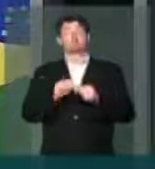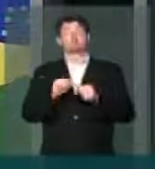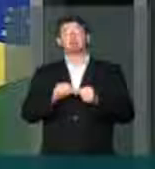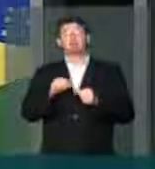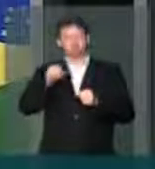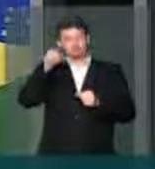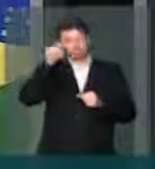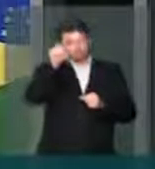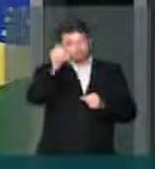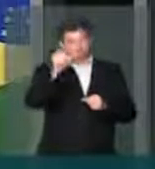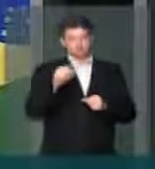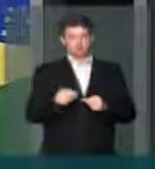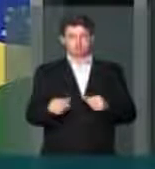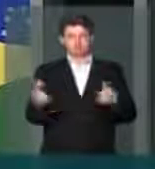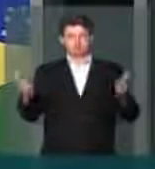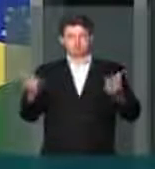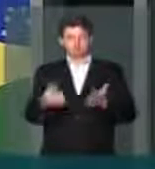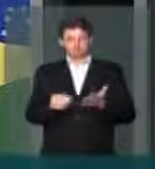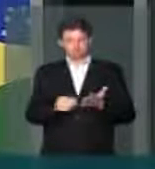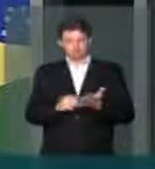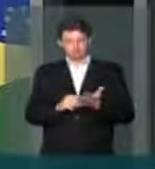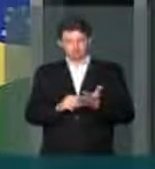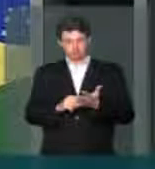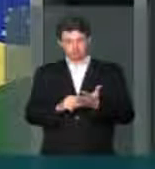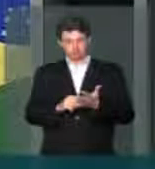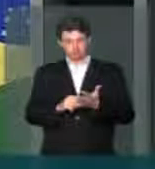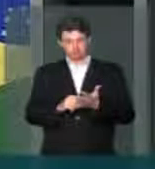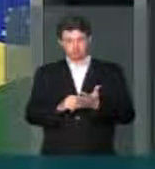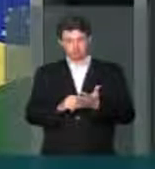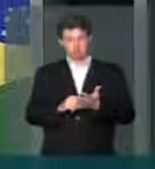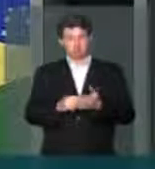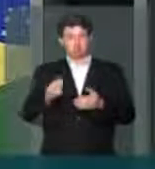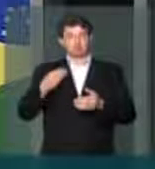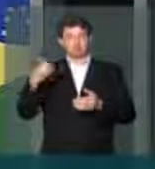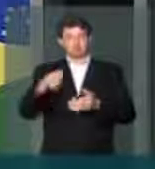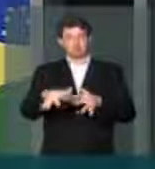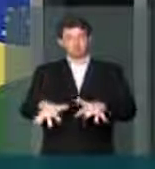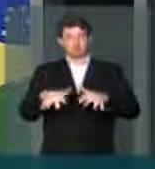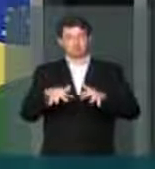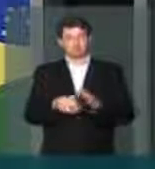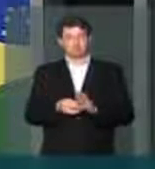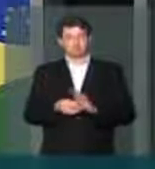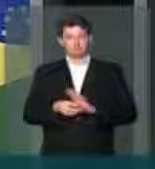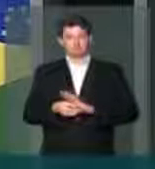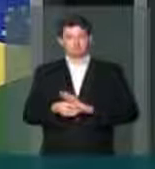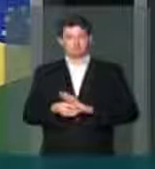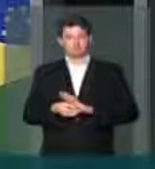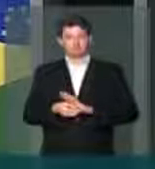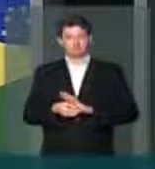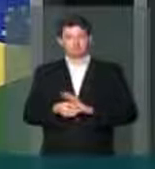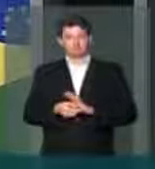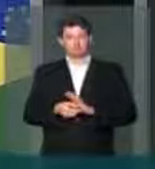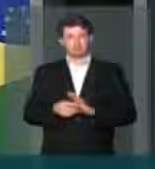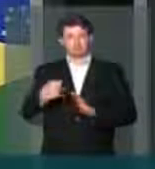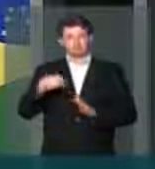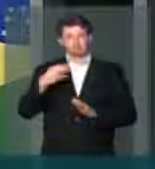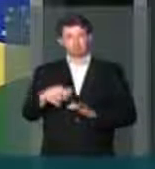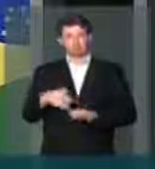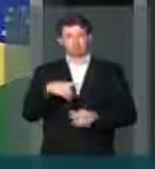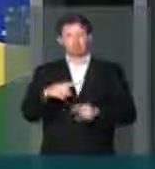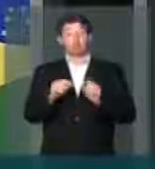são vocês que estão aí nessa noite participando desse importante evento. E eu tenho certeza que vocês